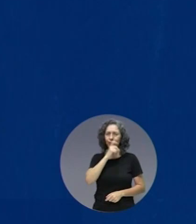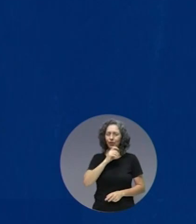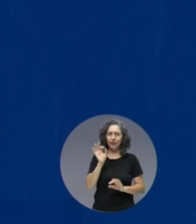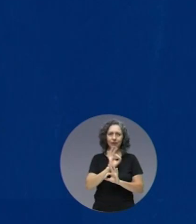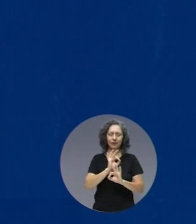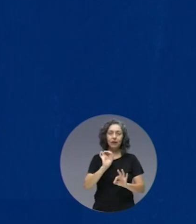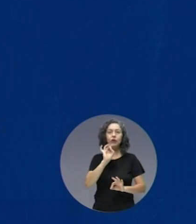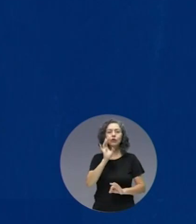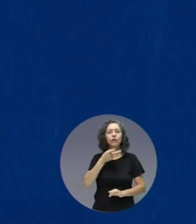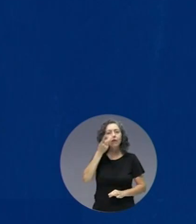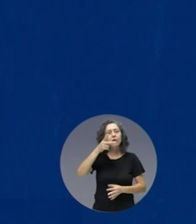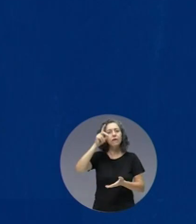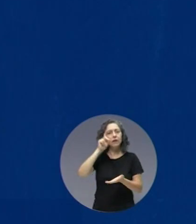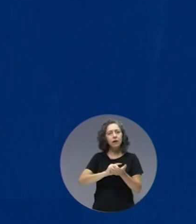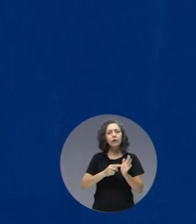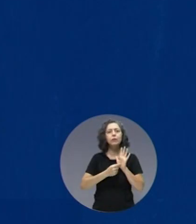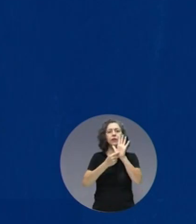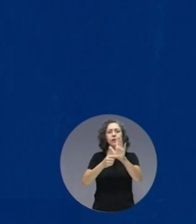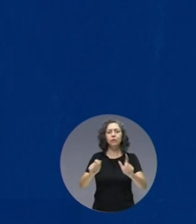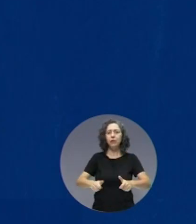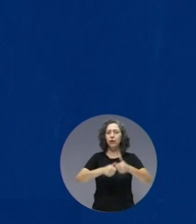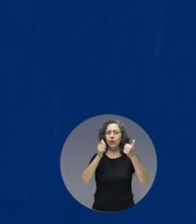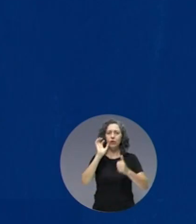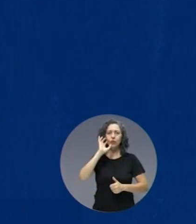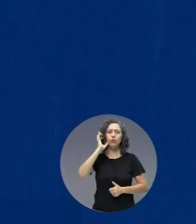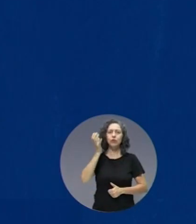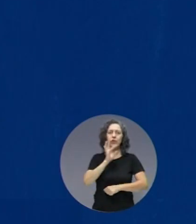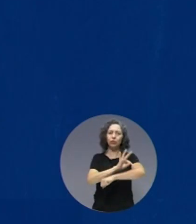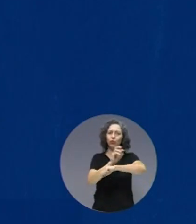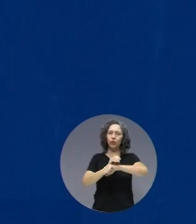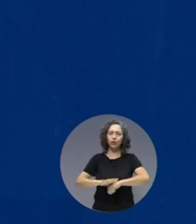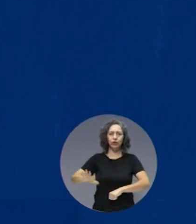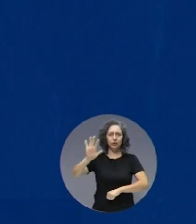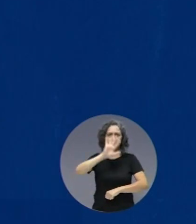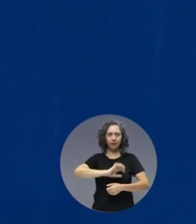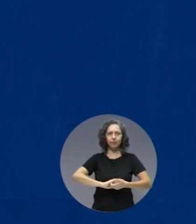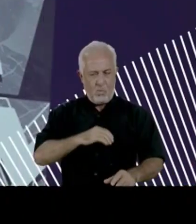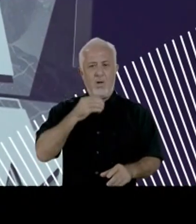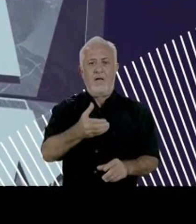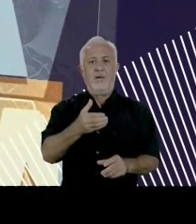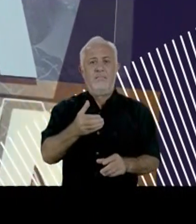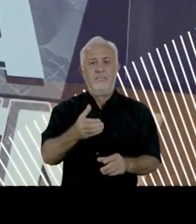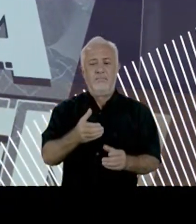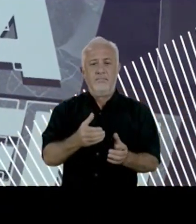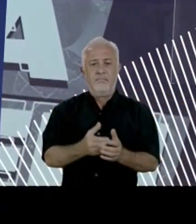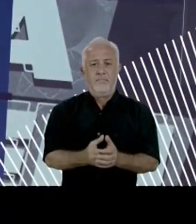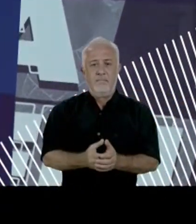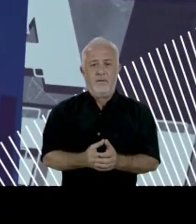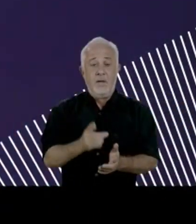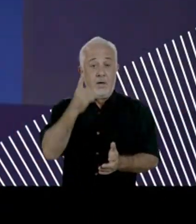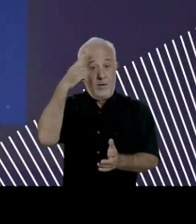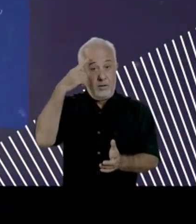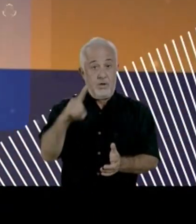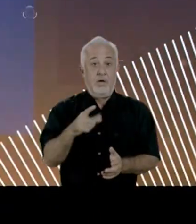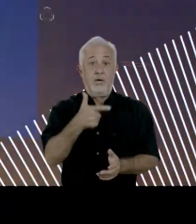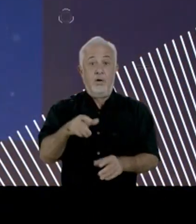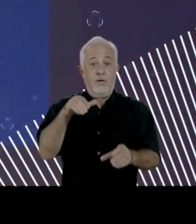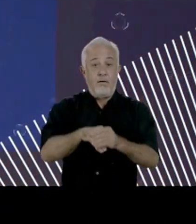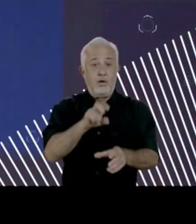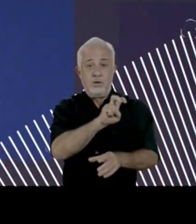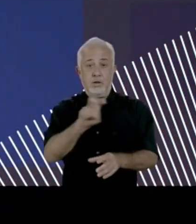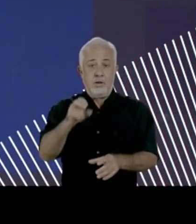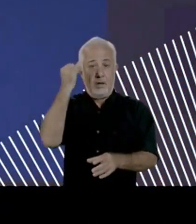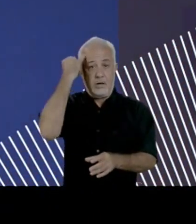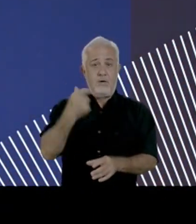mentiras. Falando a verdade e apresentando as melhores soluções para o nosso Estado. E muita coragem. Dia 2, vote